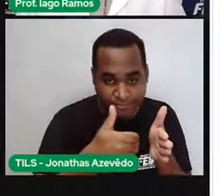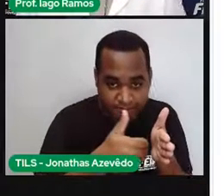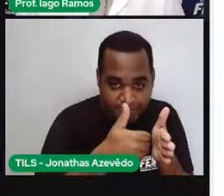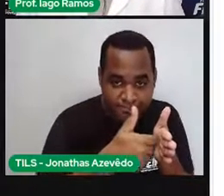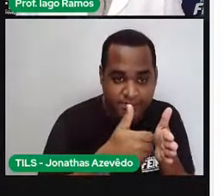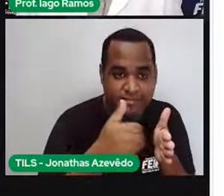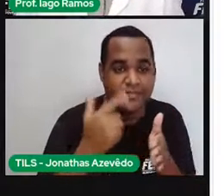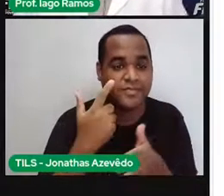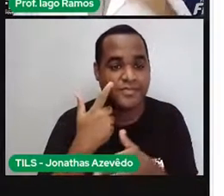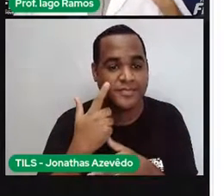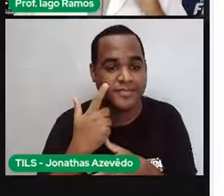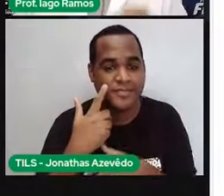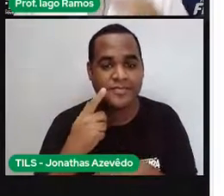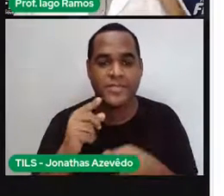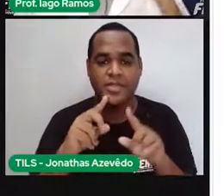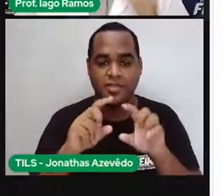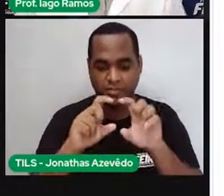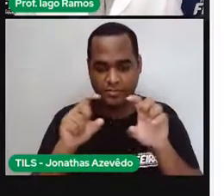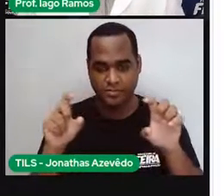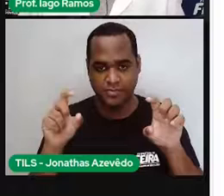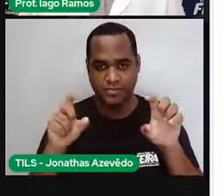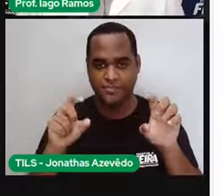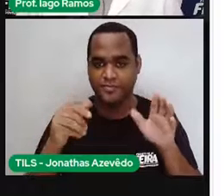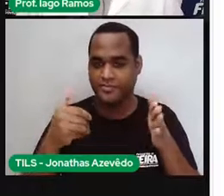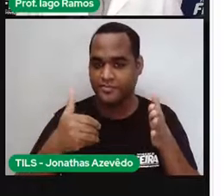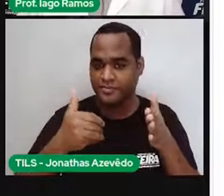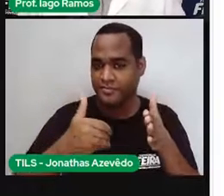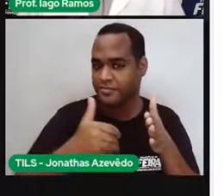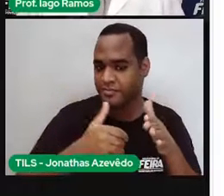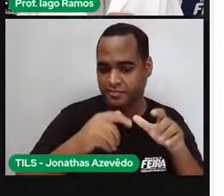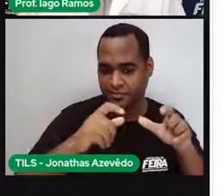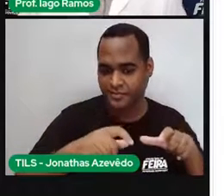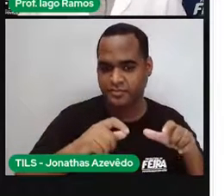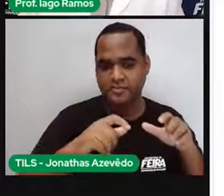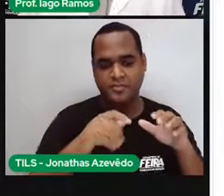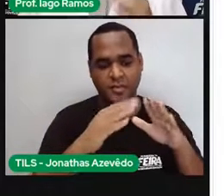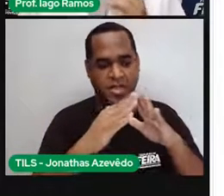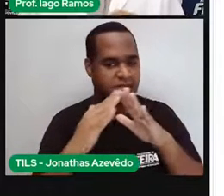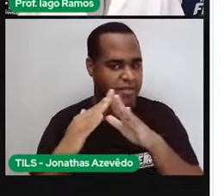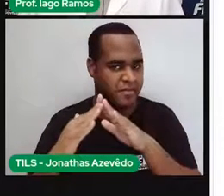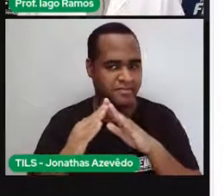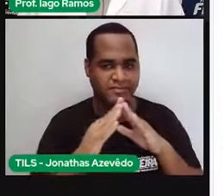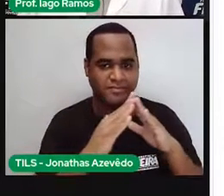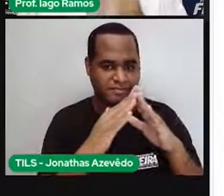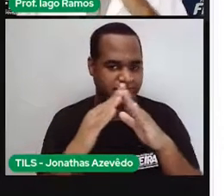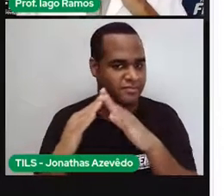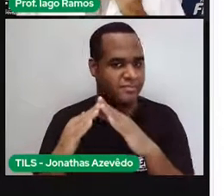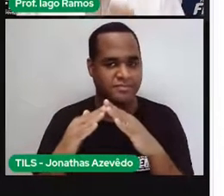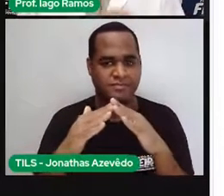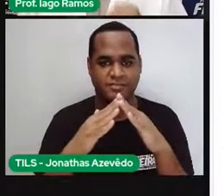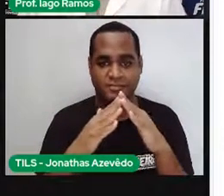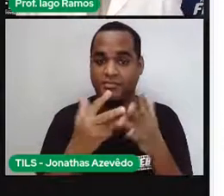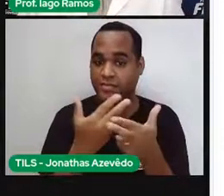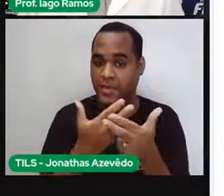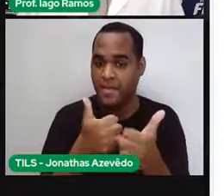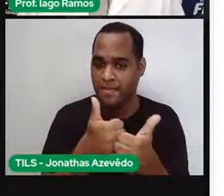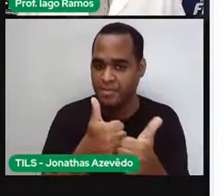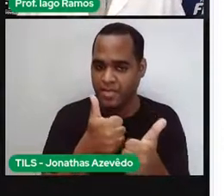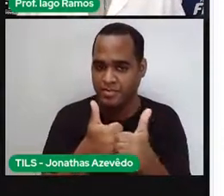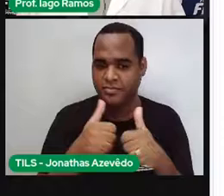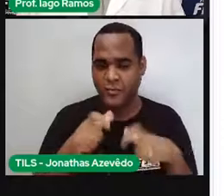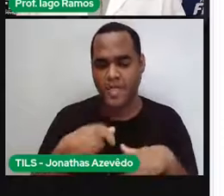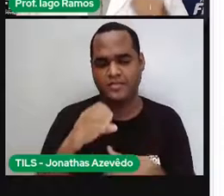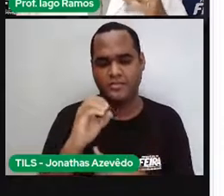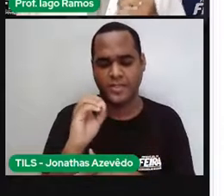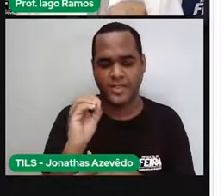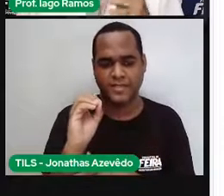essa placa aí, ó, dizendo perímetro urbano. Nesse caso, essa placa aí tem perímetro urbano, tá perto de Porto Alegre.